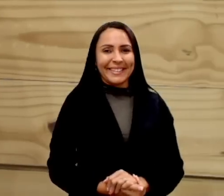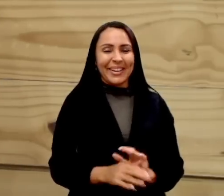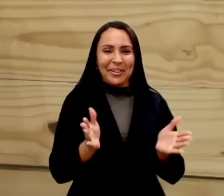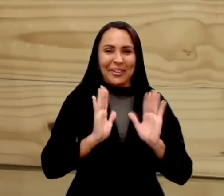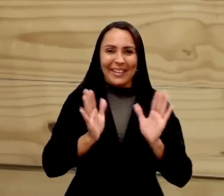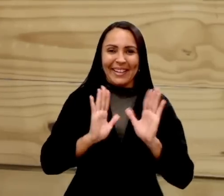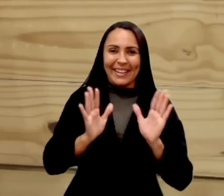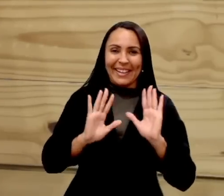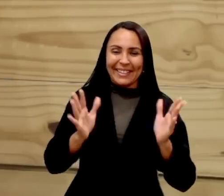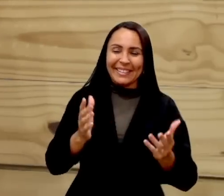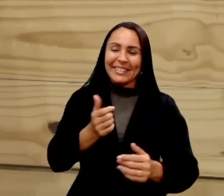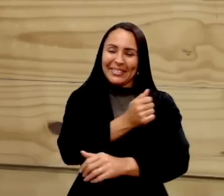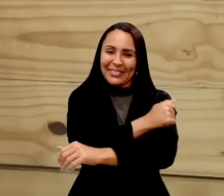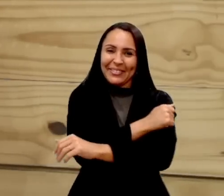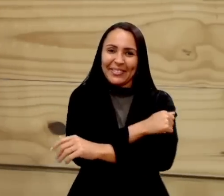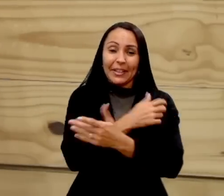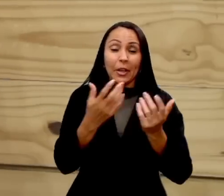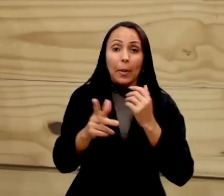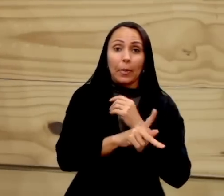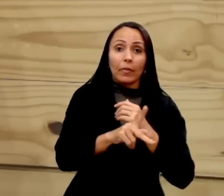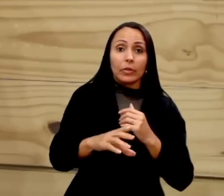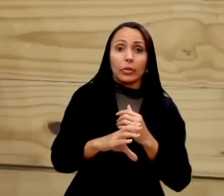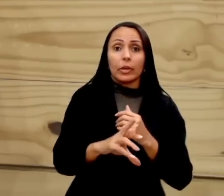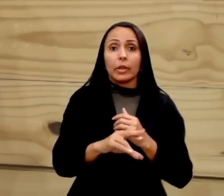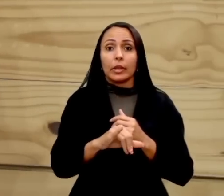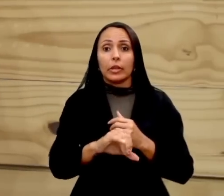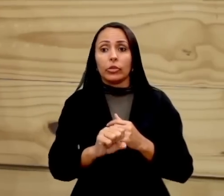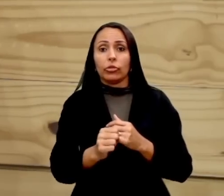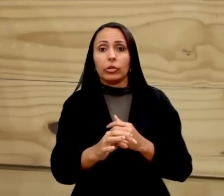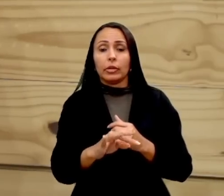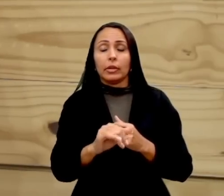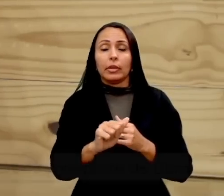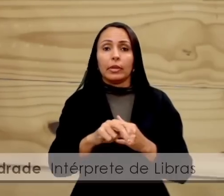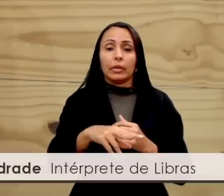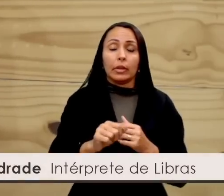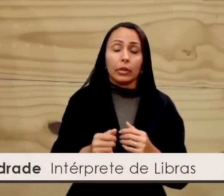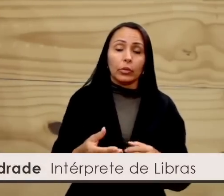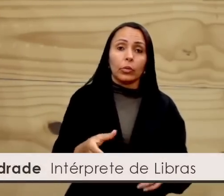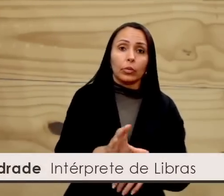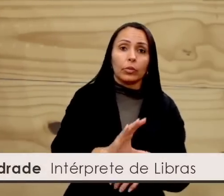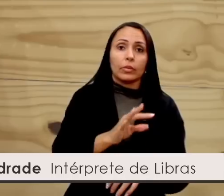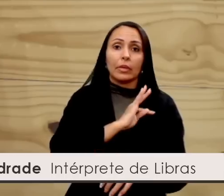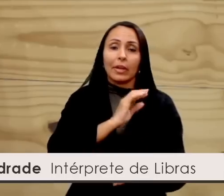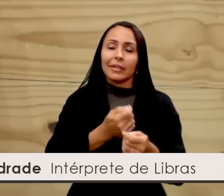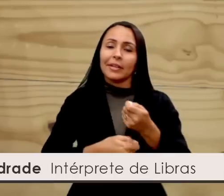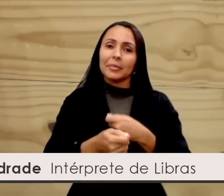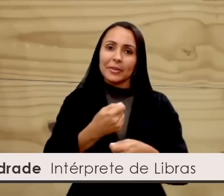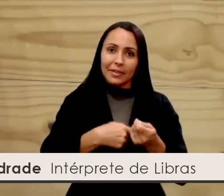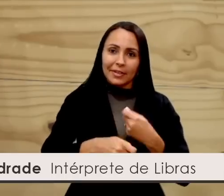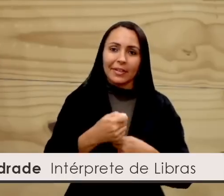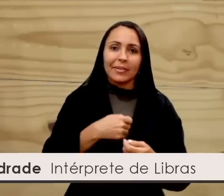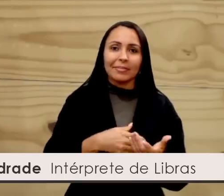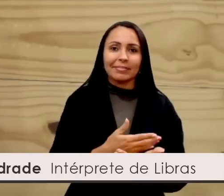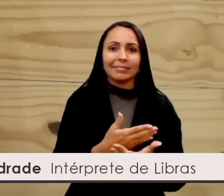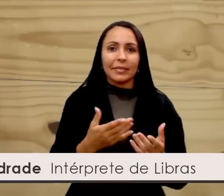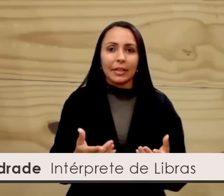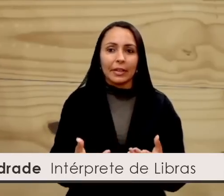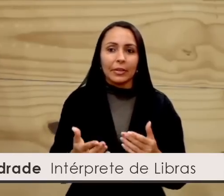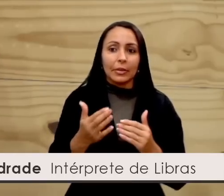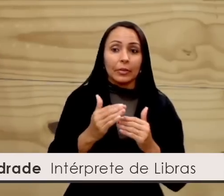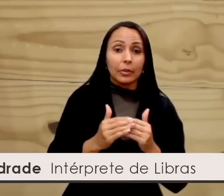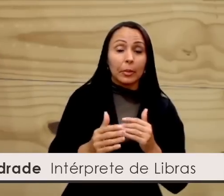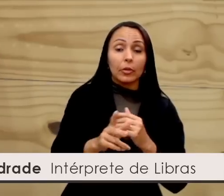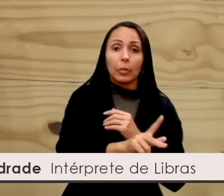Olá, navegantes! Eu sou a professora Cristiane Oliveira, do curso técnico em administração, no momento